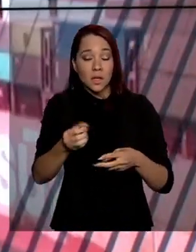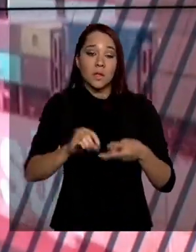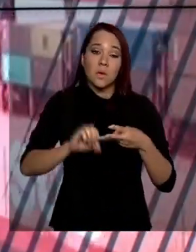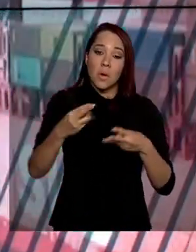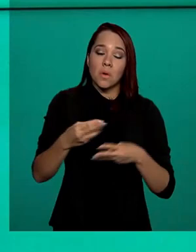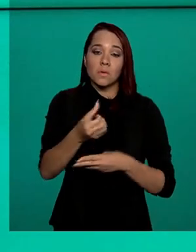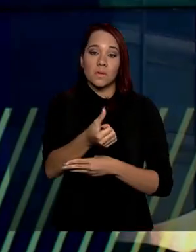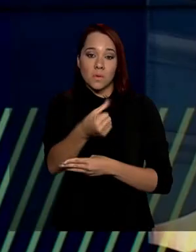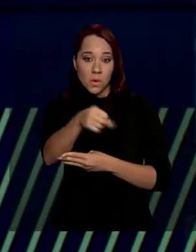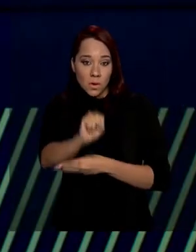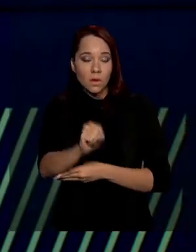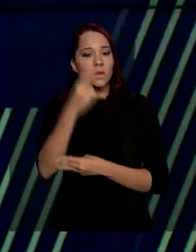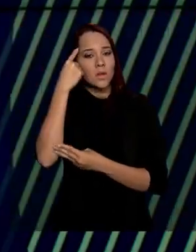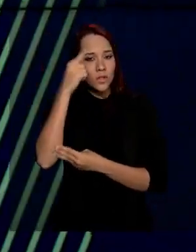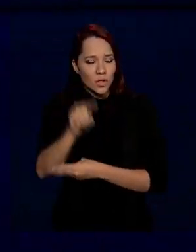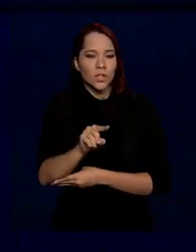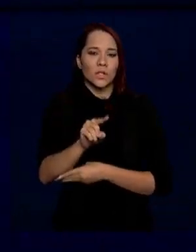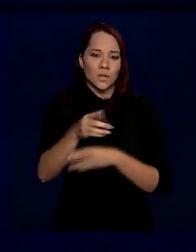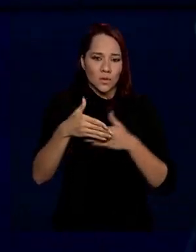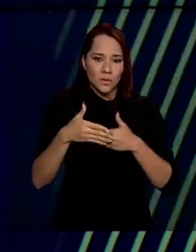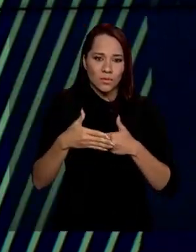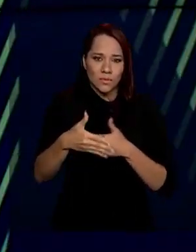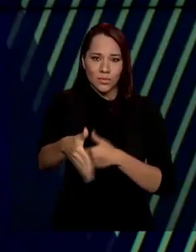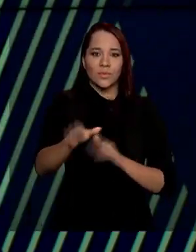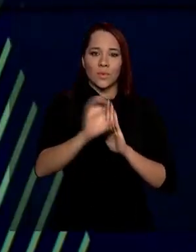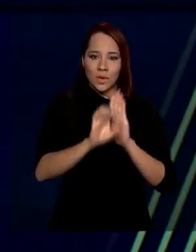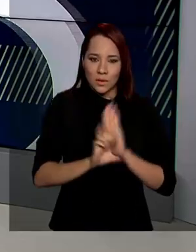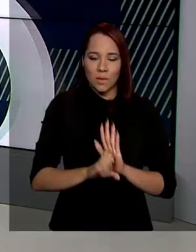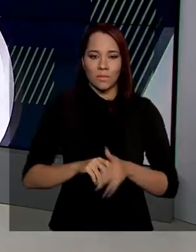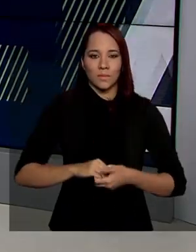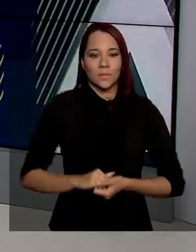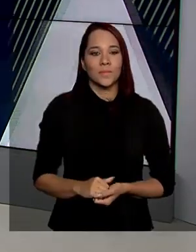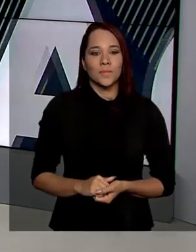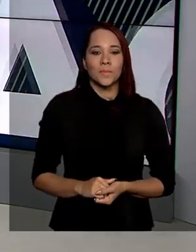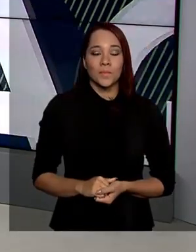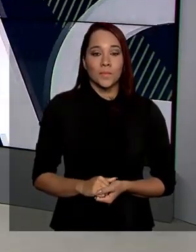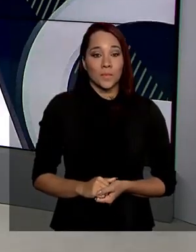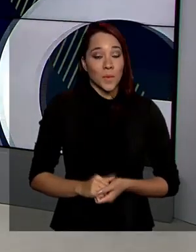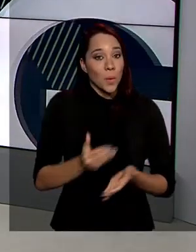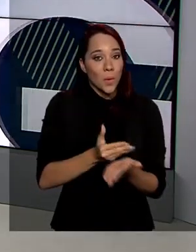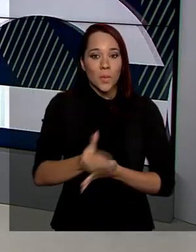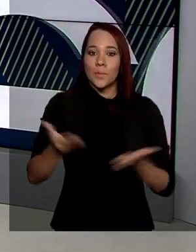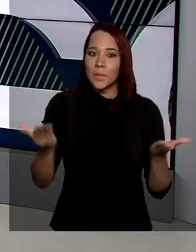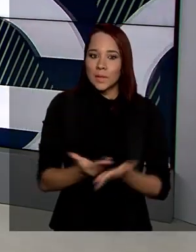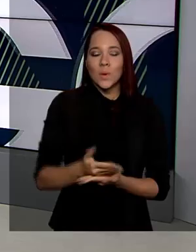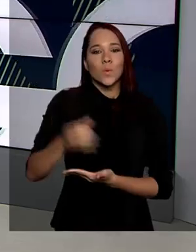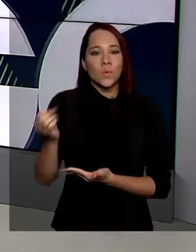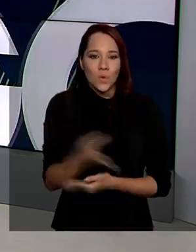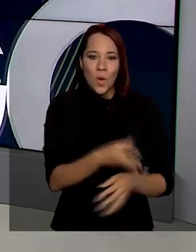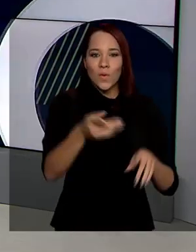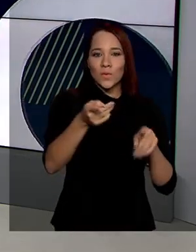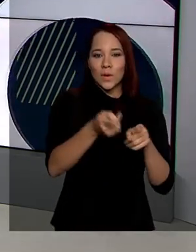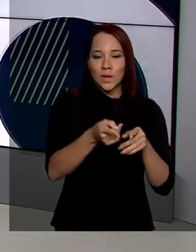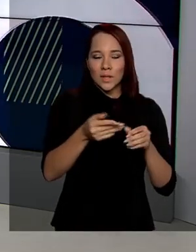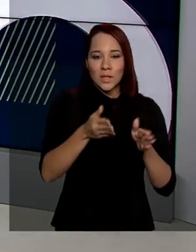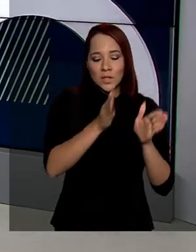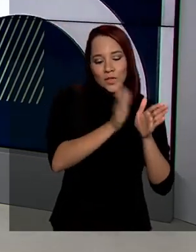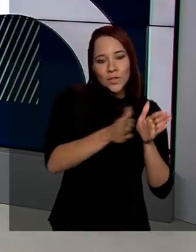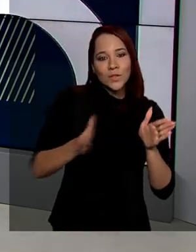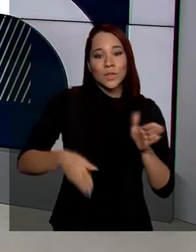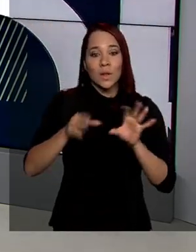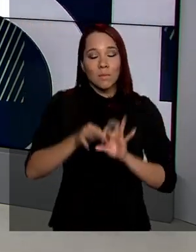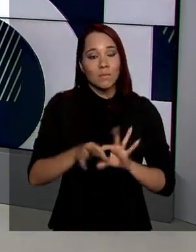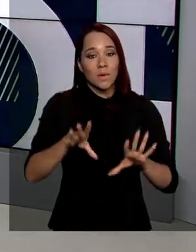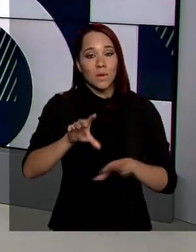180 dias das datas previstas nos editais. Começou hoje a nova rodada de liberações do